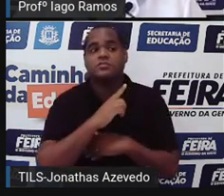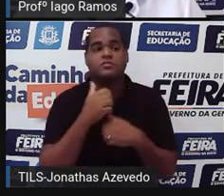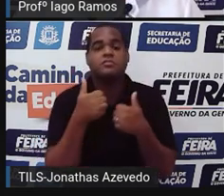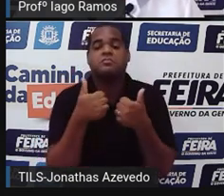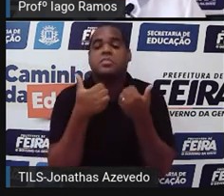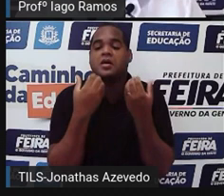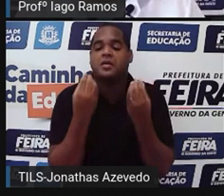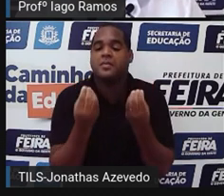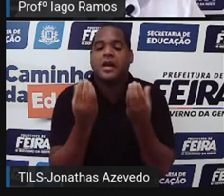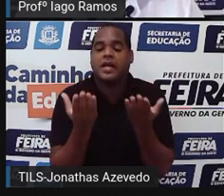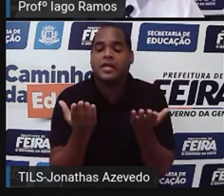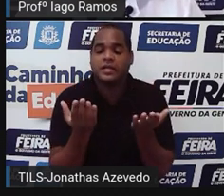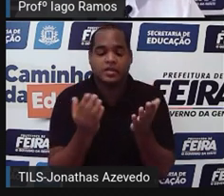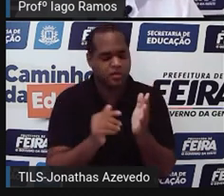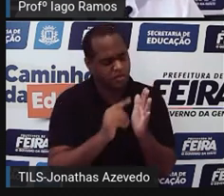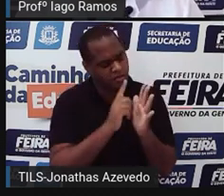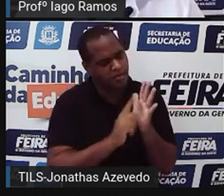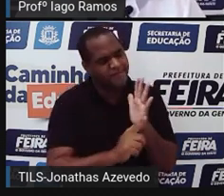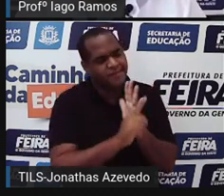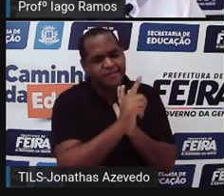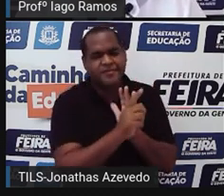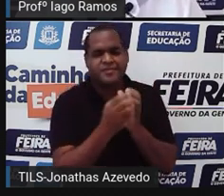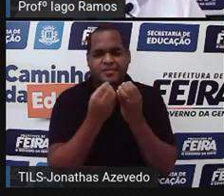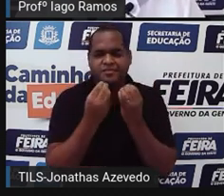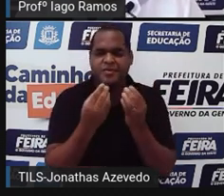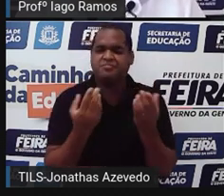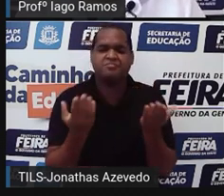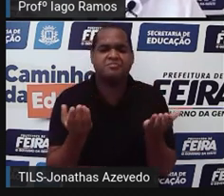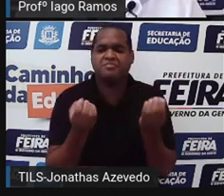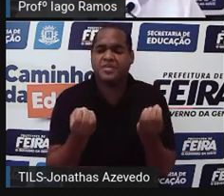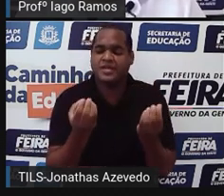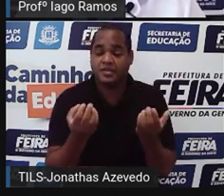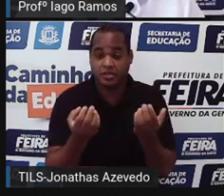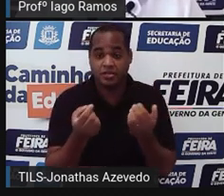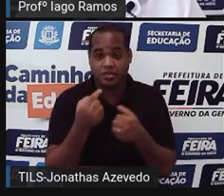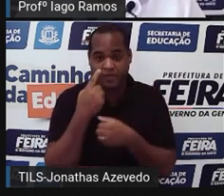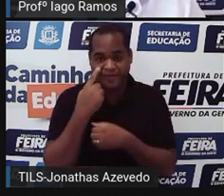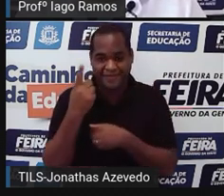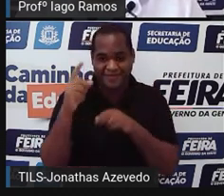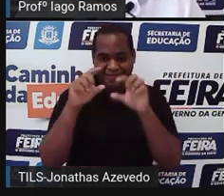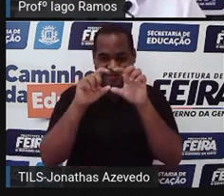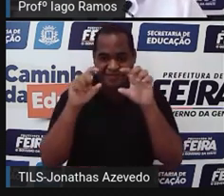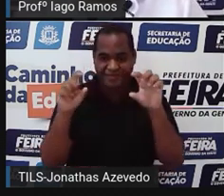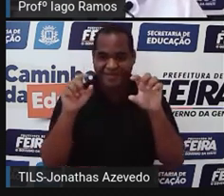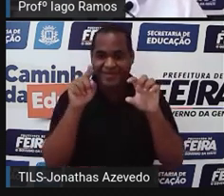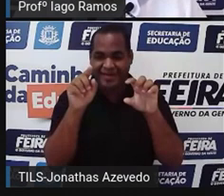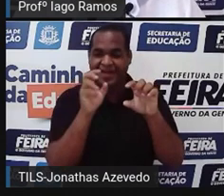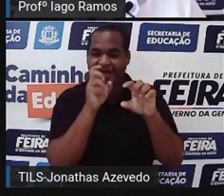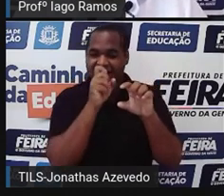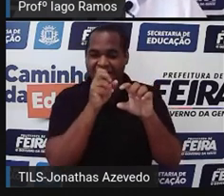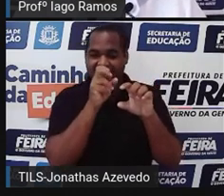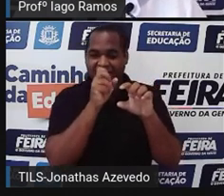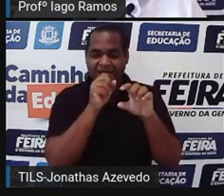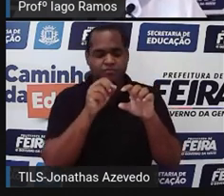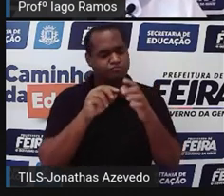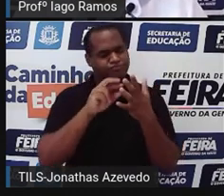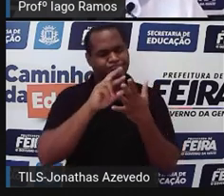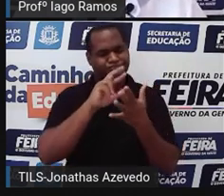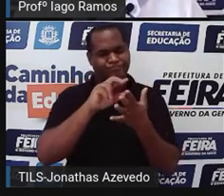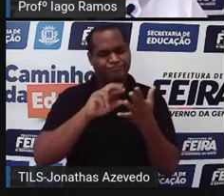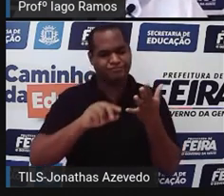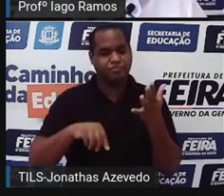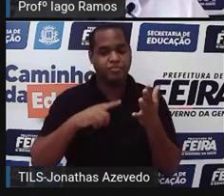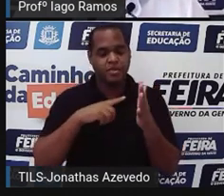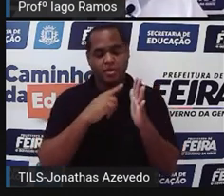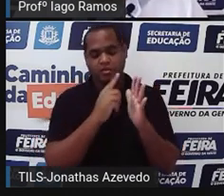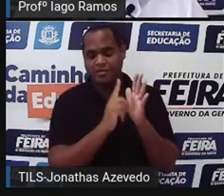Isso é o significa as vantagens, né? E a gente viu, como está destacado ali em laranja, quais são os elementos de